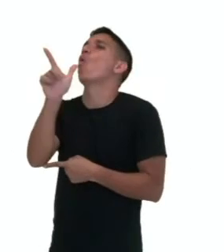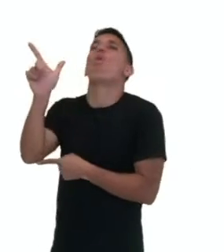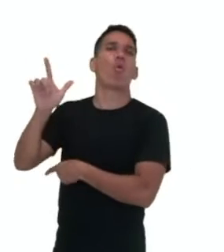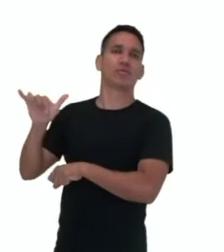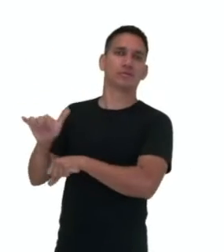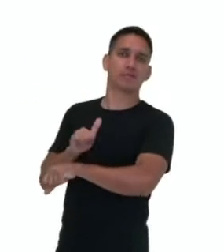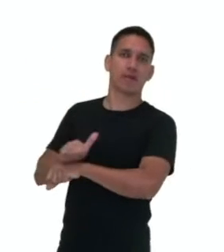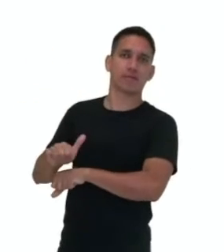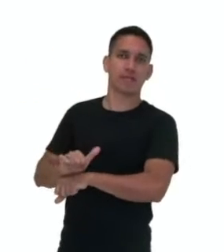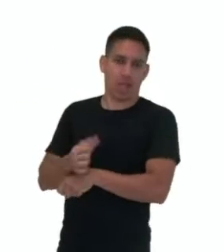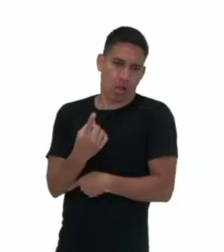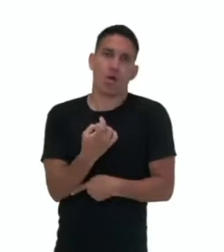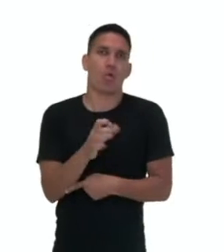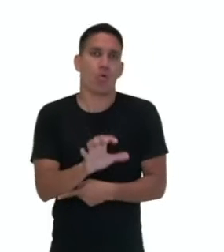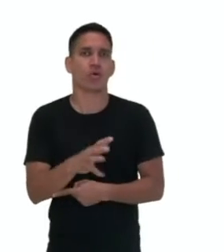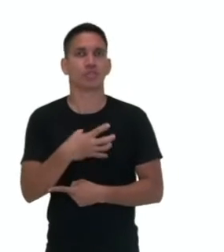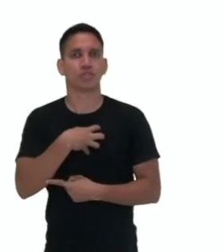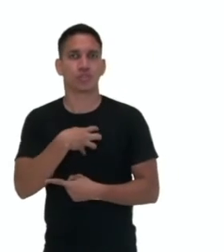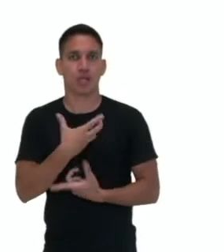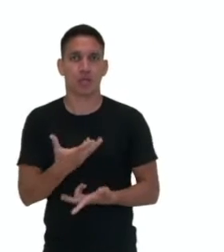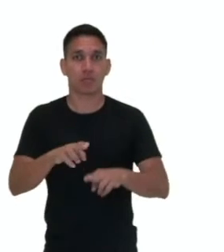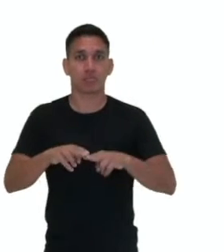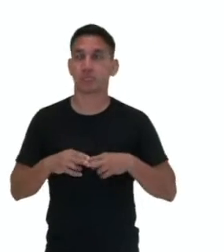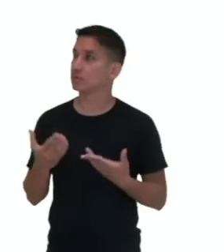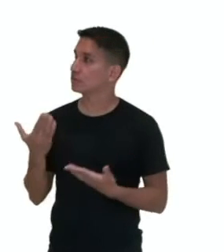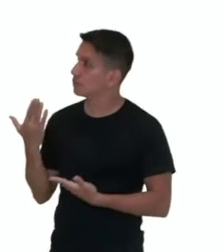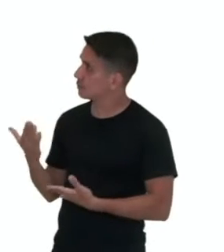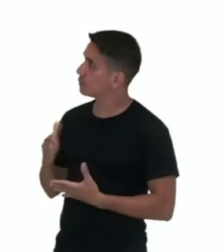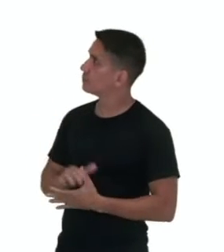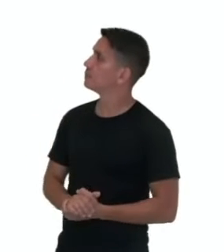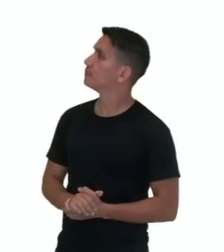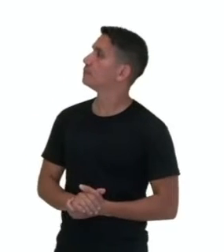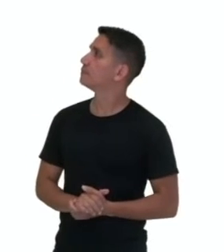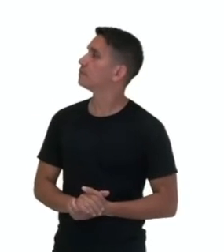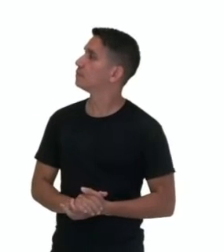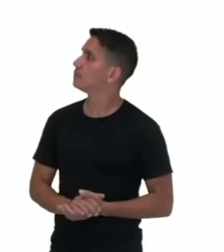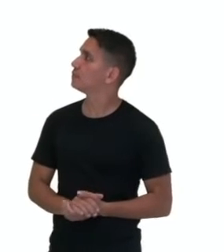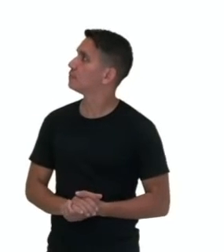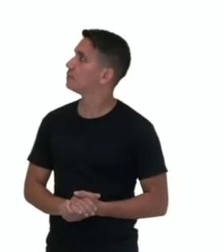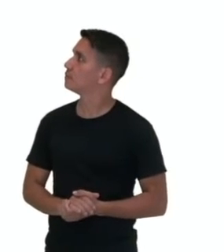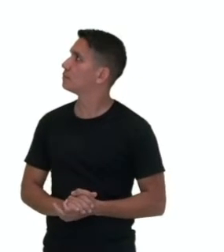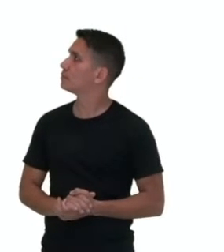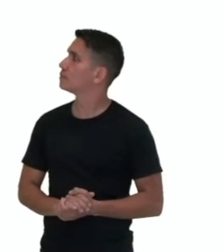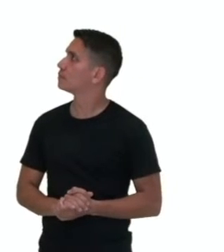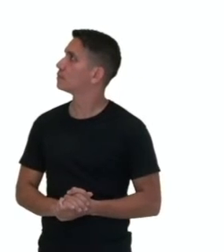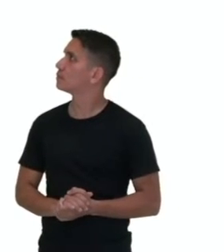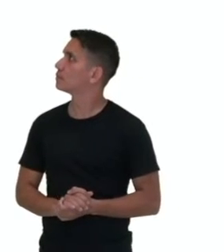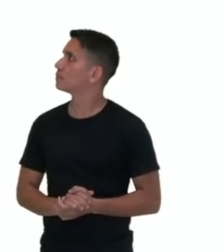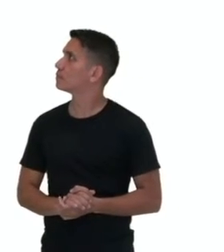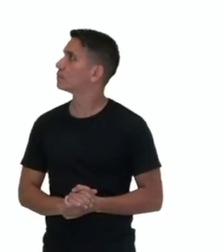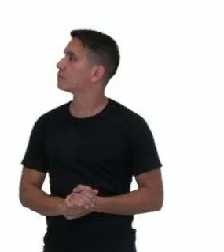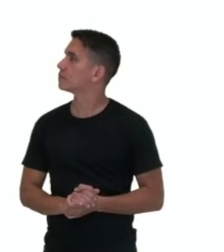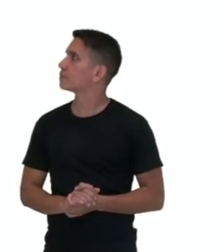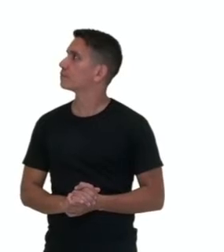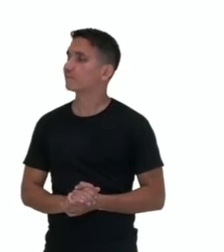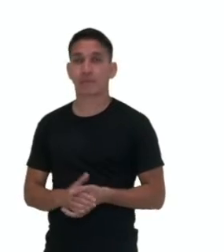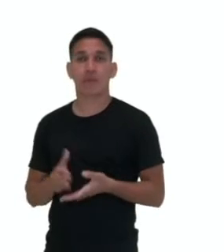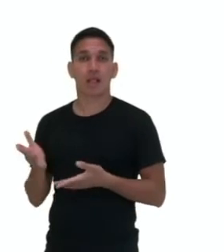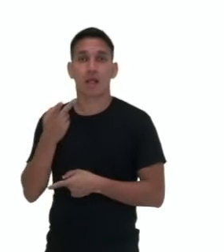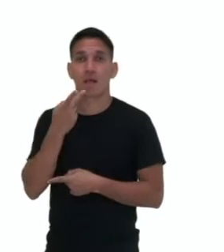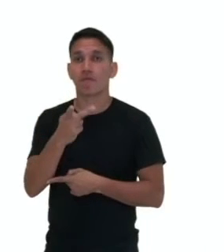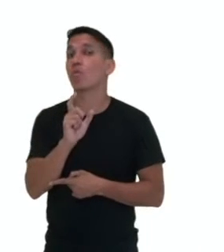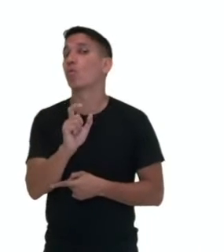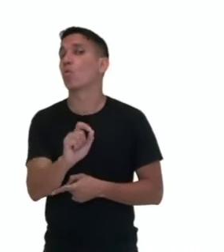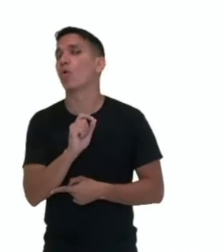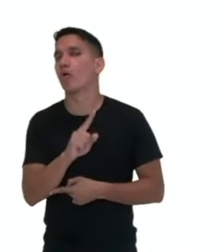alternativa. Esse conceito talvez constitui o aspecto singular deste momento. Então, ele está falando que